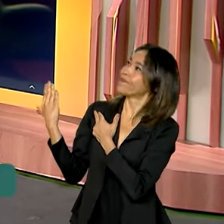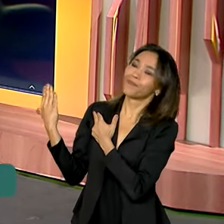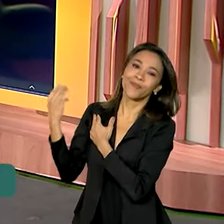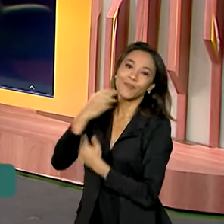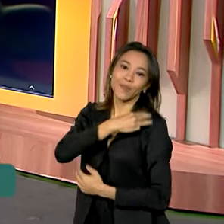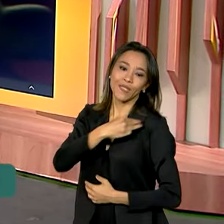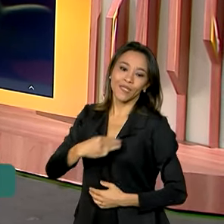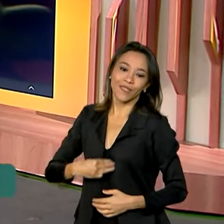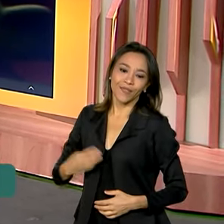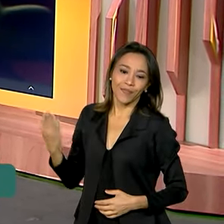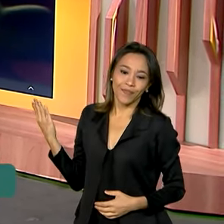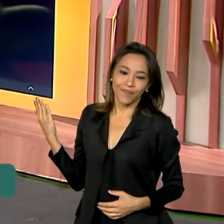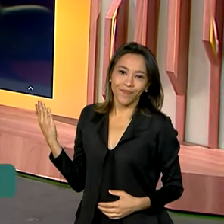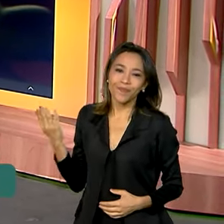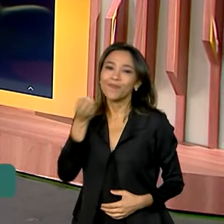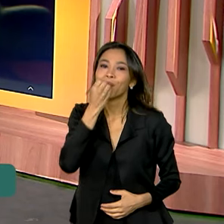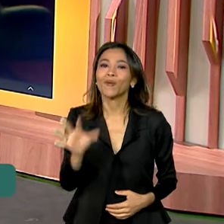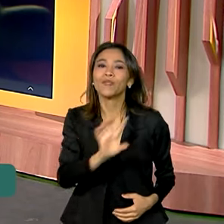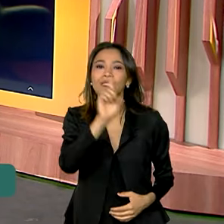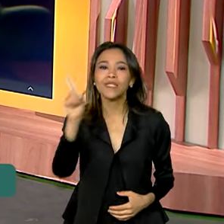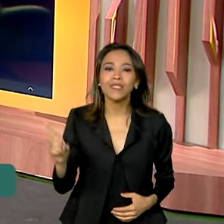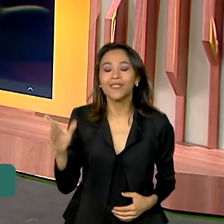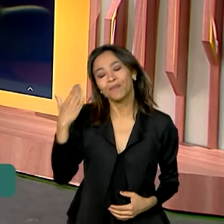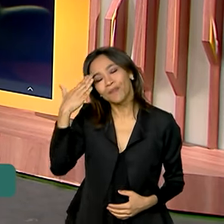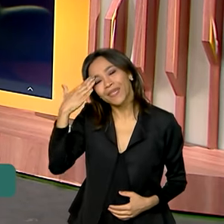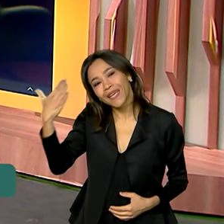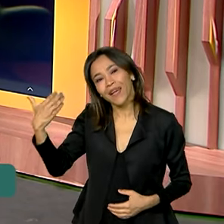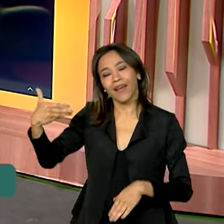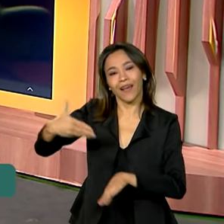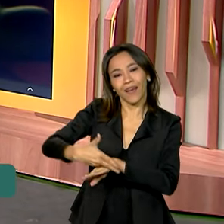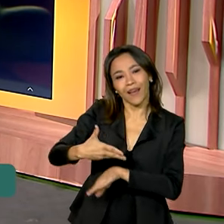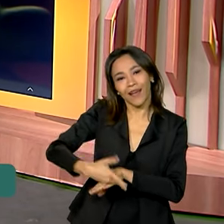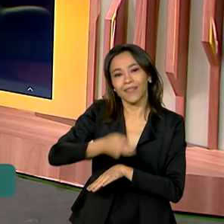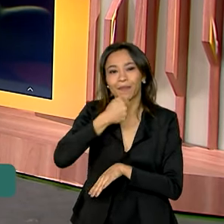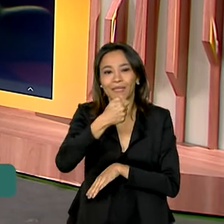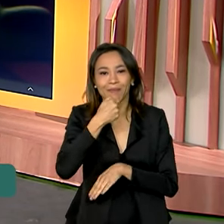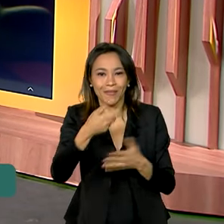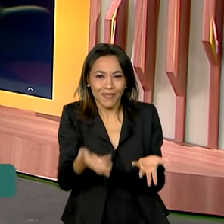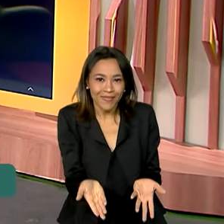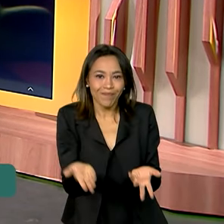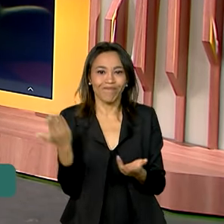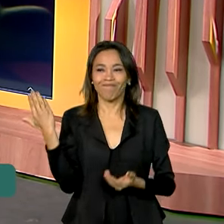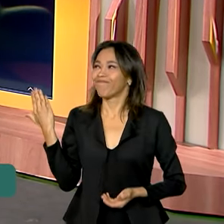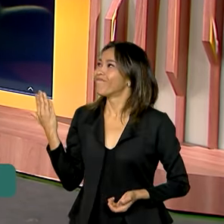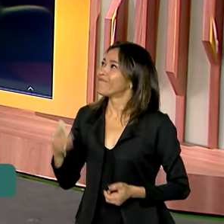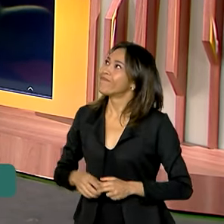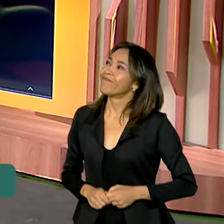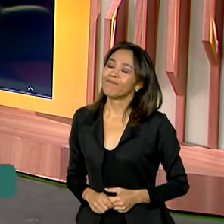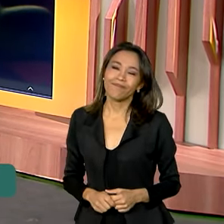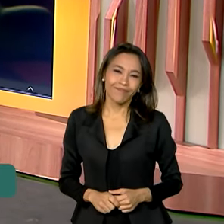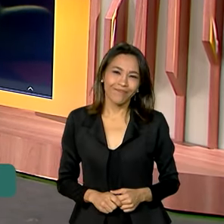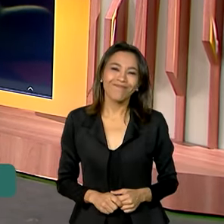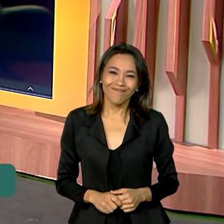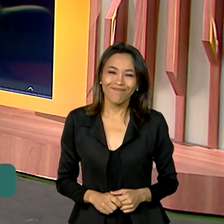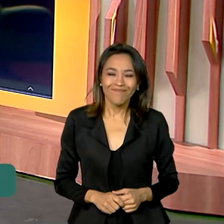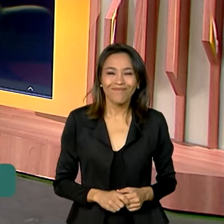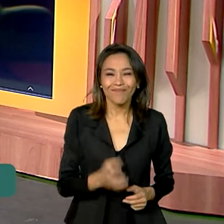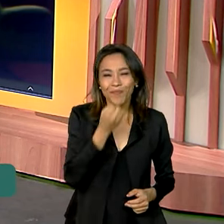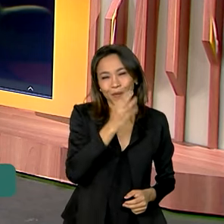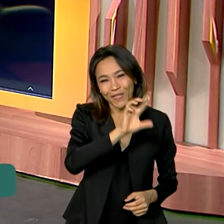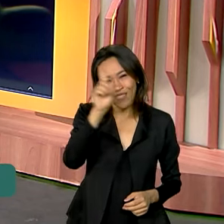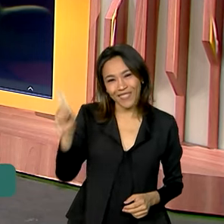Teixeira. Ministro, muito bom dia. Obrigada pela participação no nosso telejornal. Bom dia, Vanessa